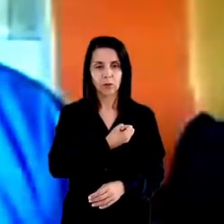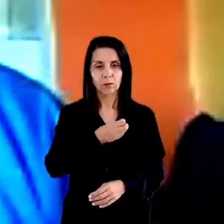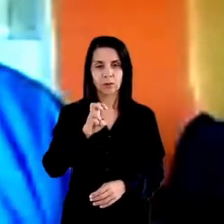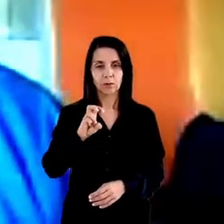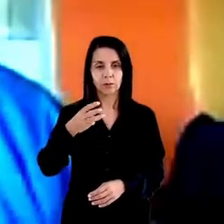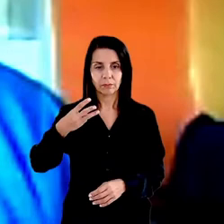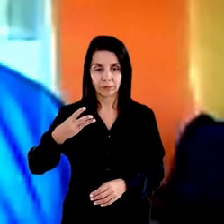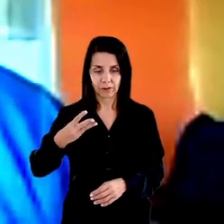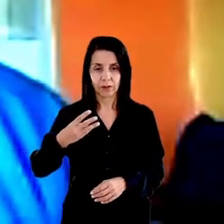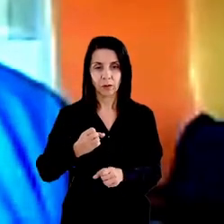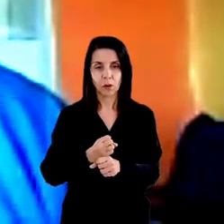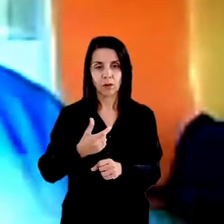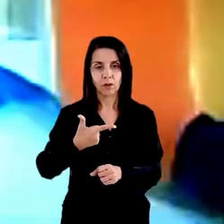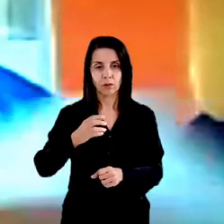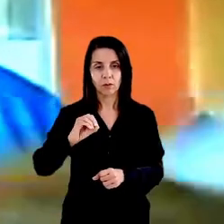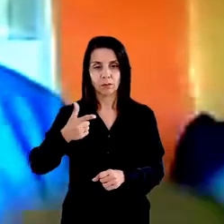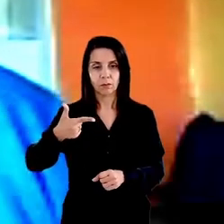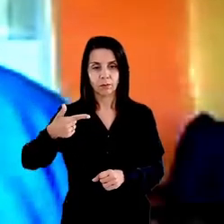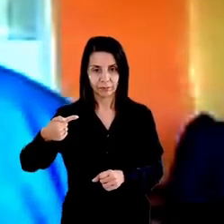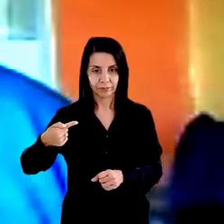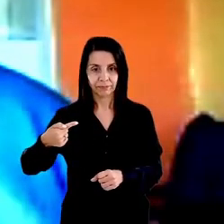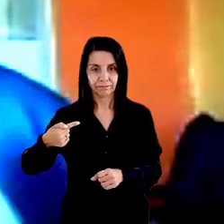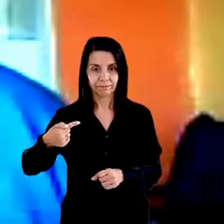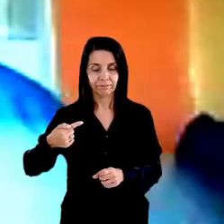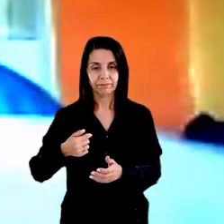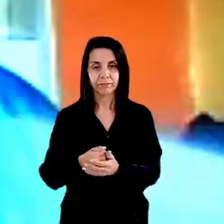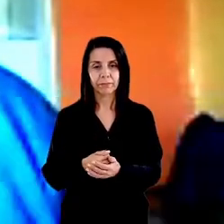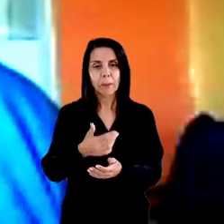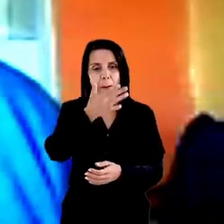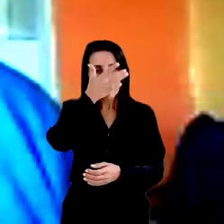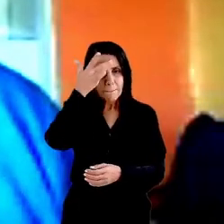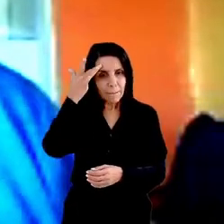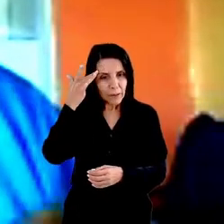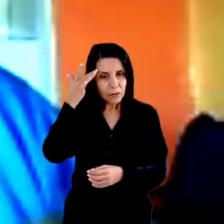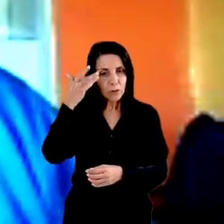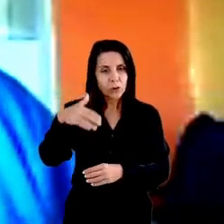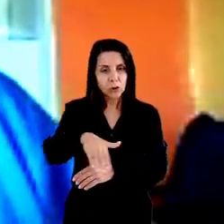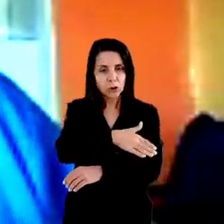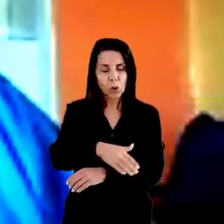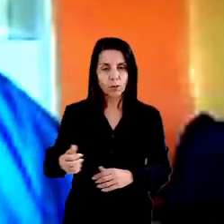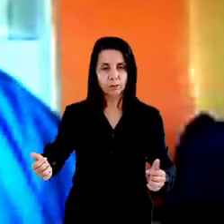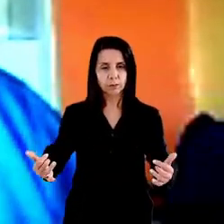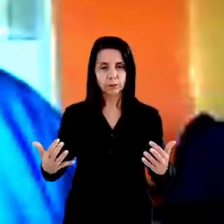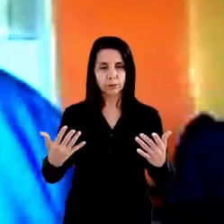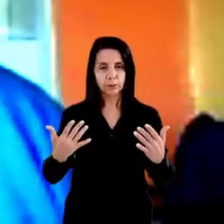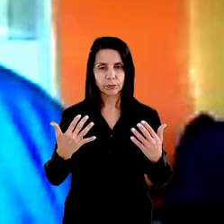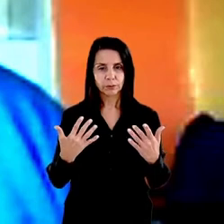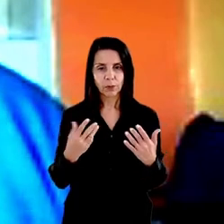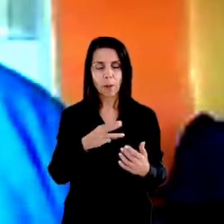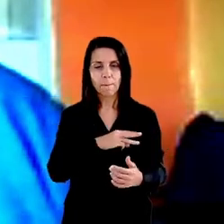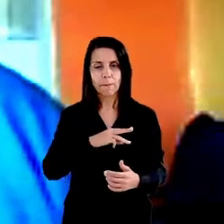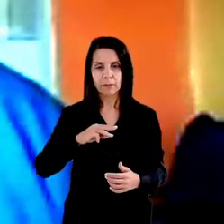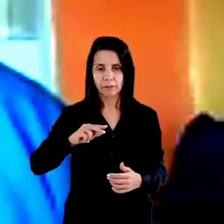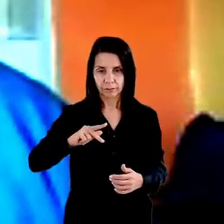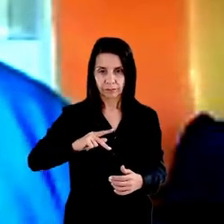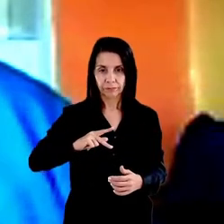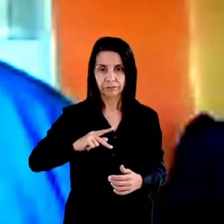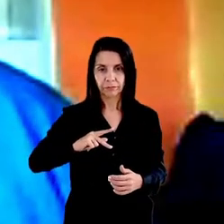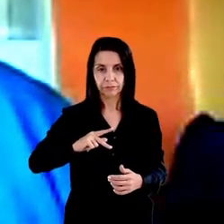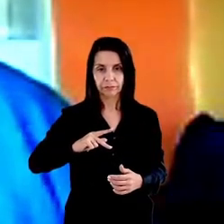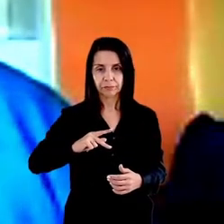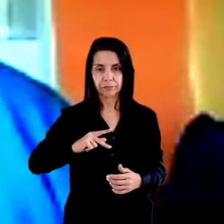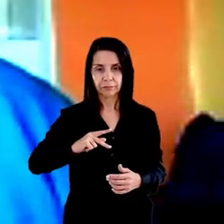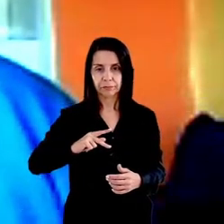que tratou do acesso dessa população às dependências do Ministério Público era um gargalo para nós, era uma dificuldade para nós porque nós somos uma